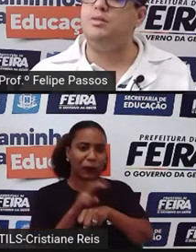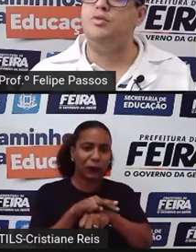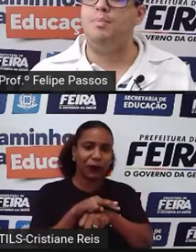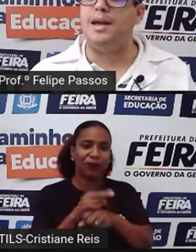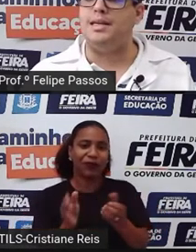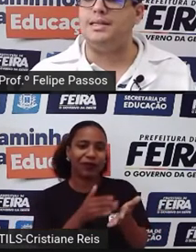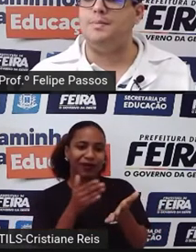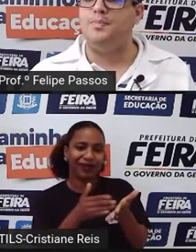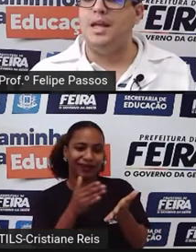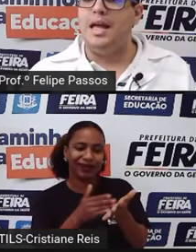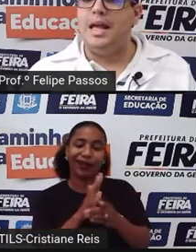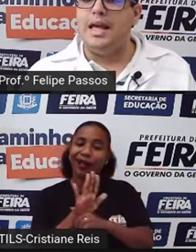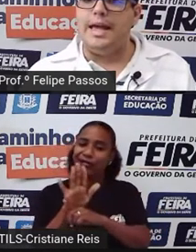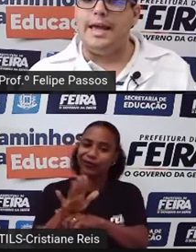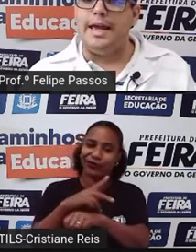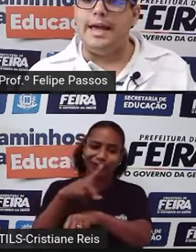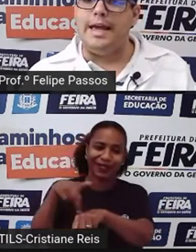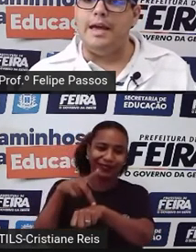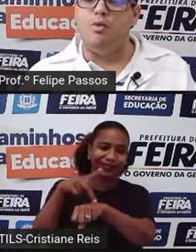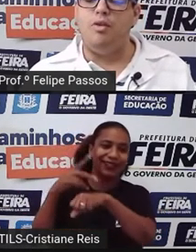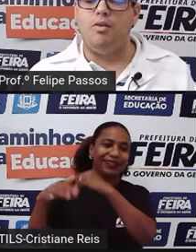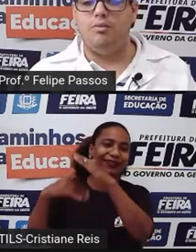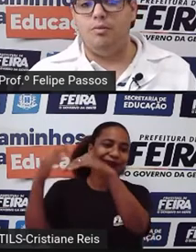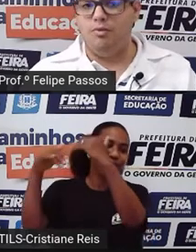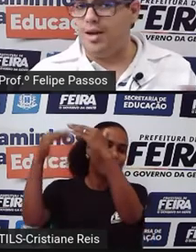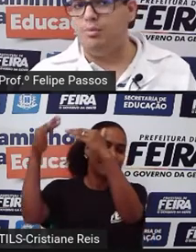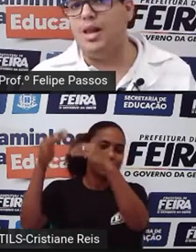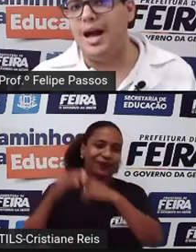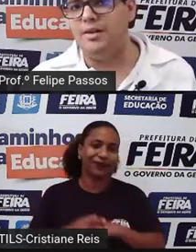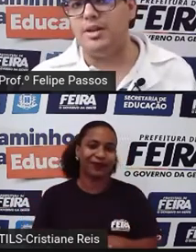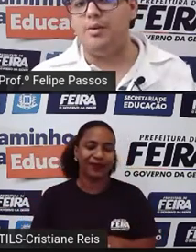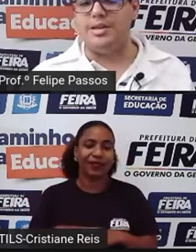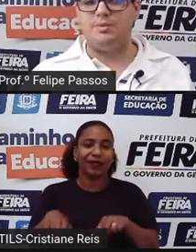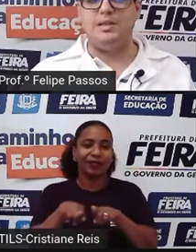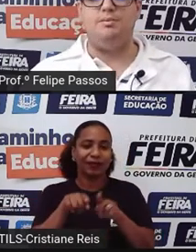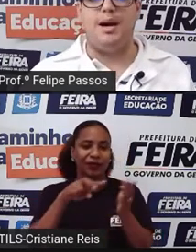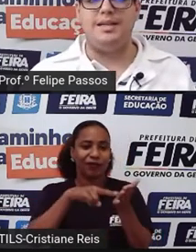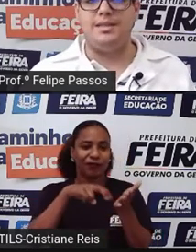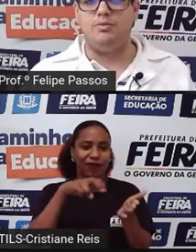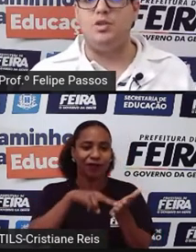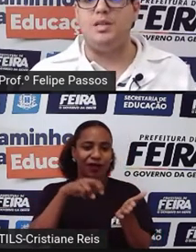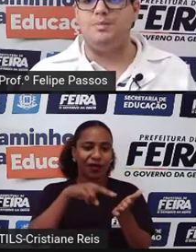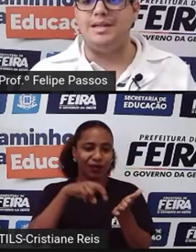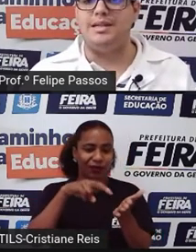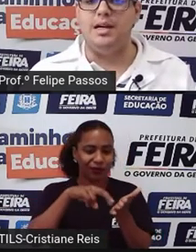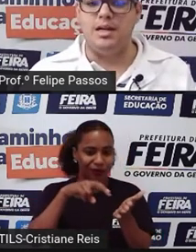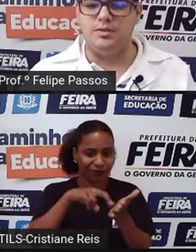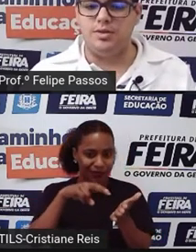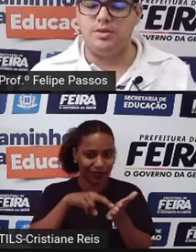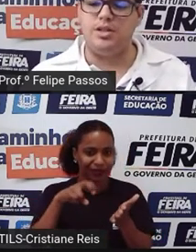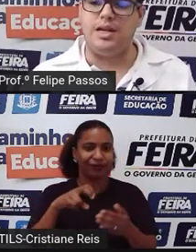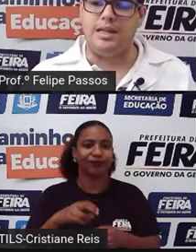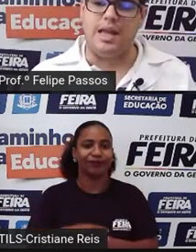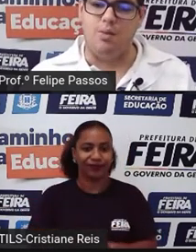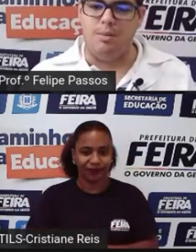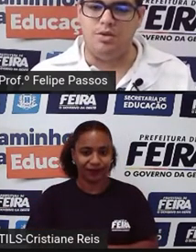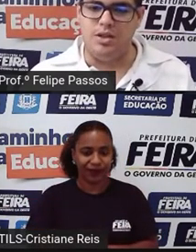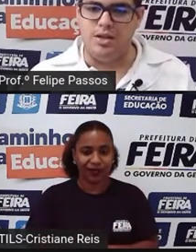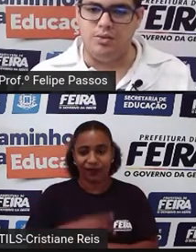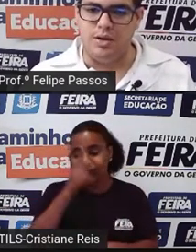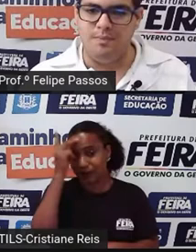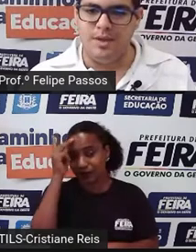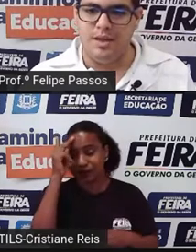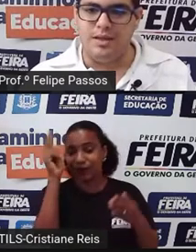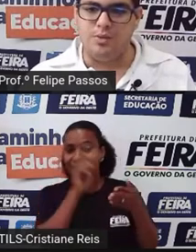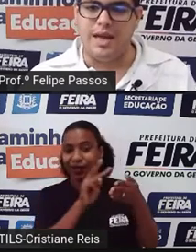desenvolvimento de um país. O vocabulário, né? É dos principais ganhos de quem tem o hábito de